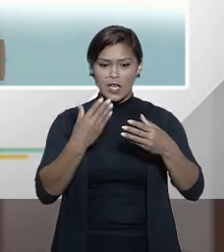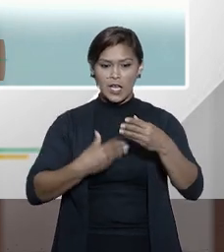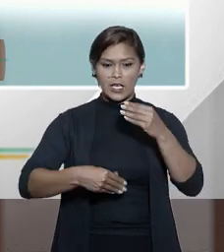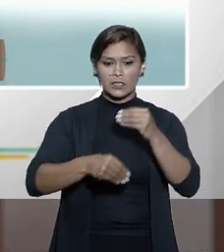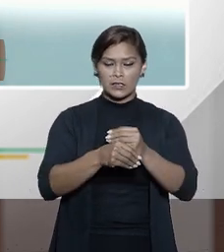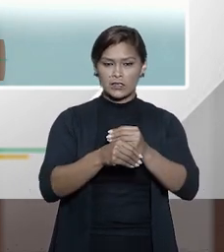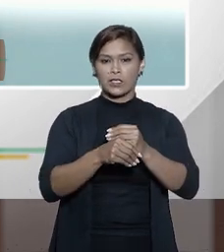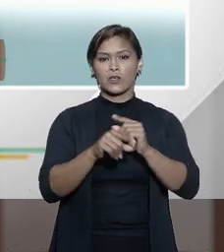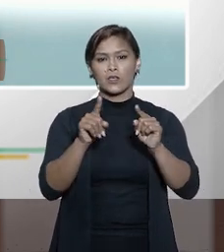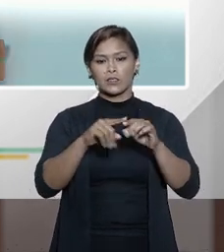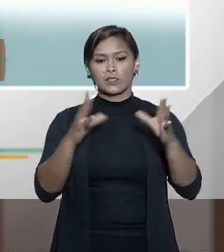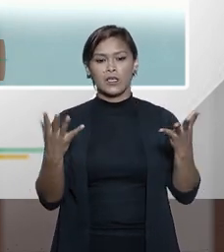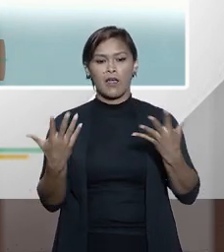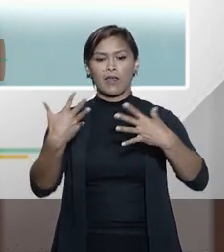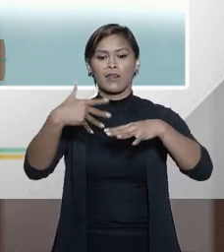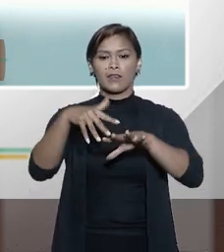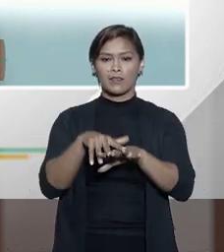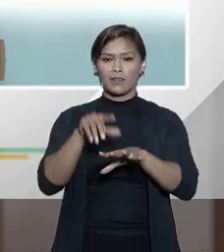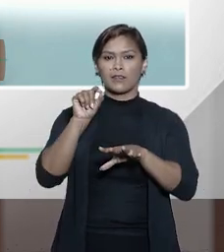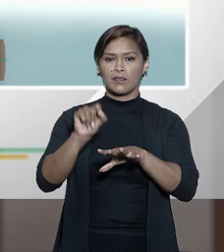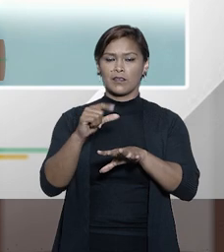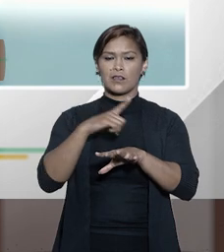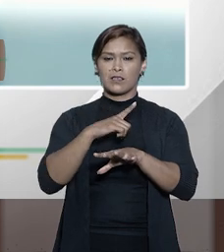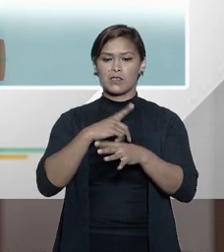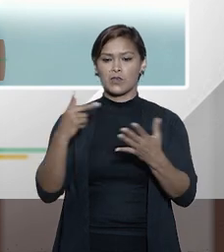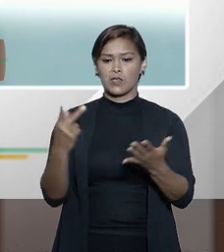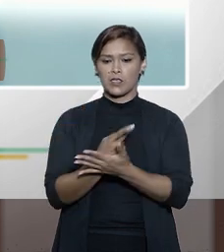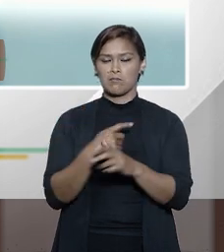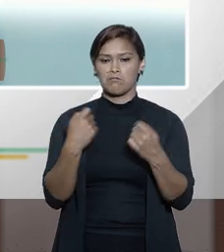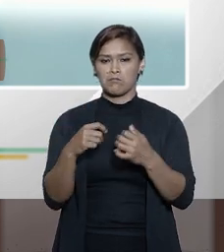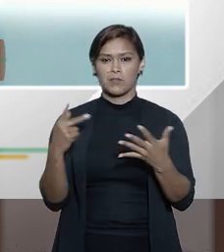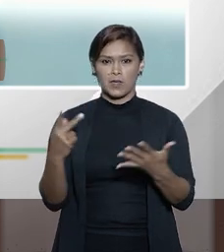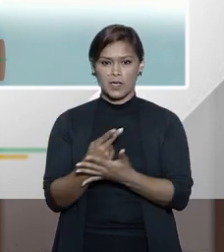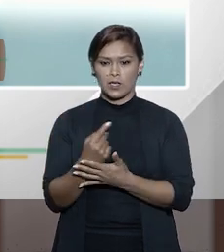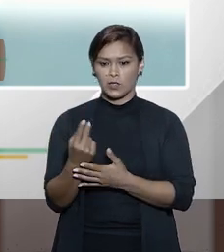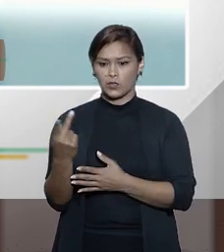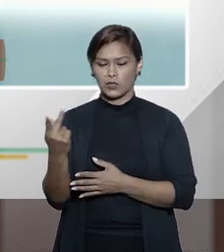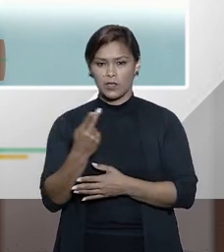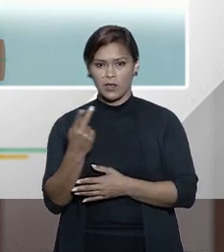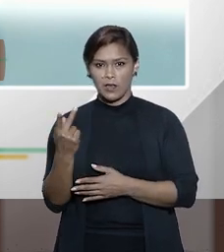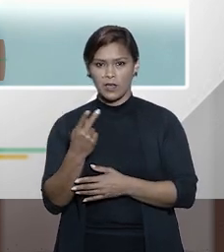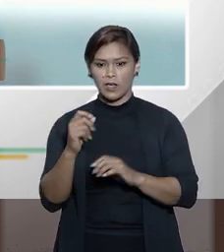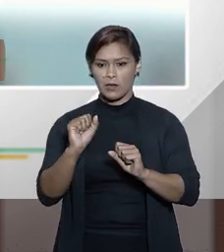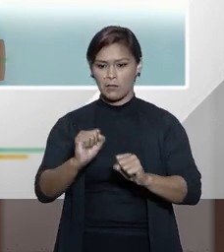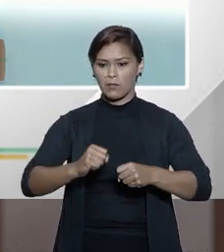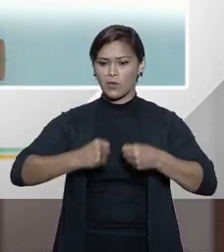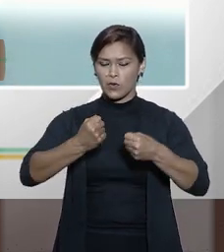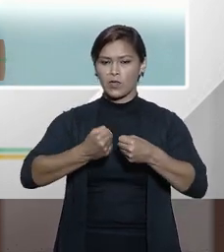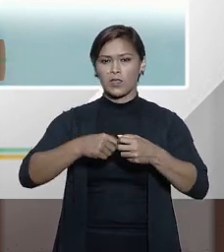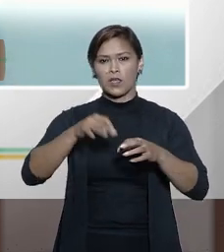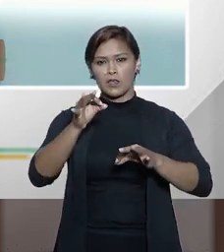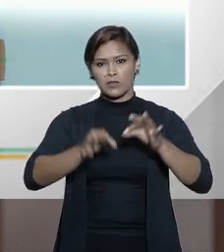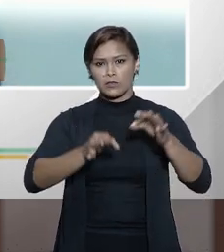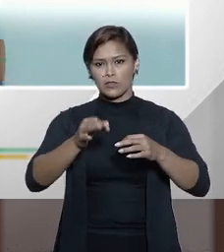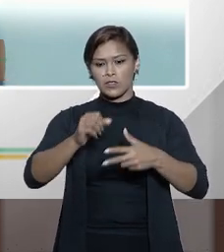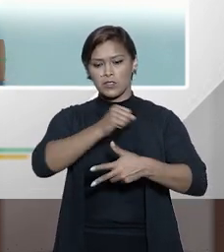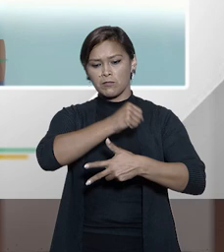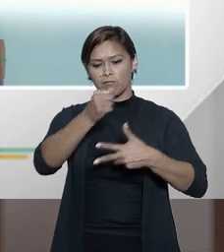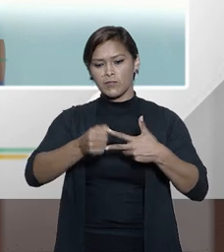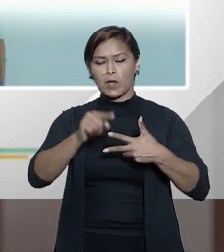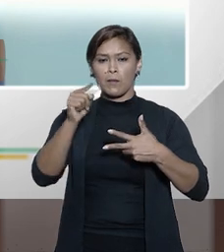colaboração, essa interação que é preciso existir entre poderes judiciários,